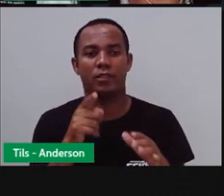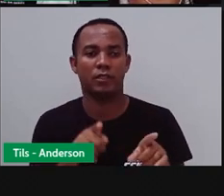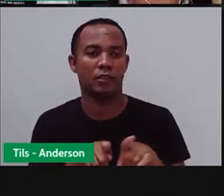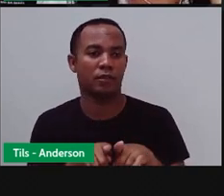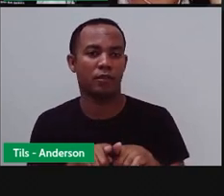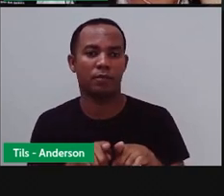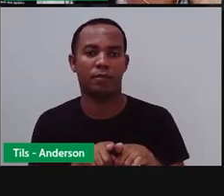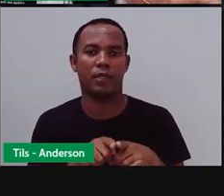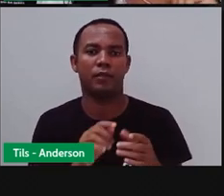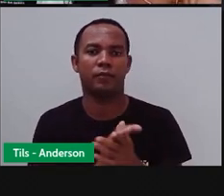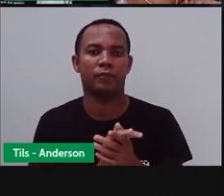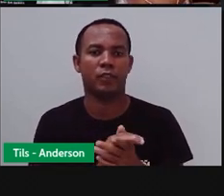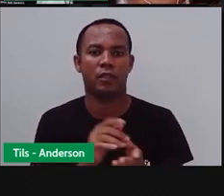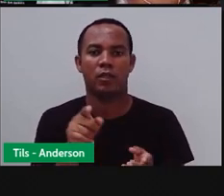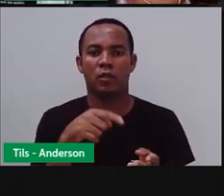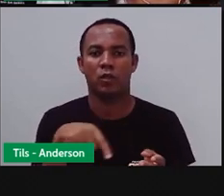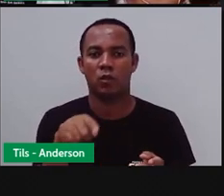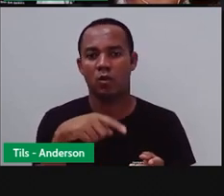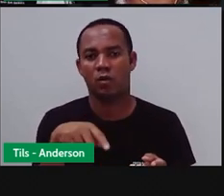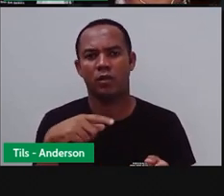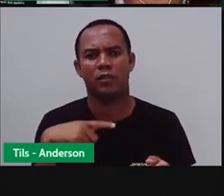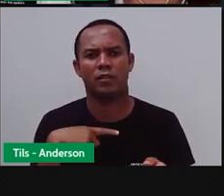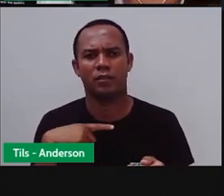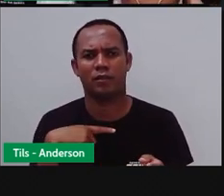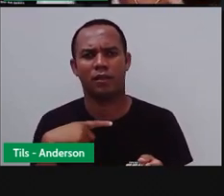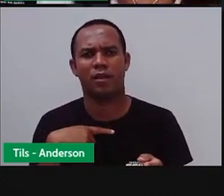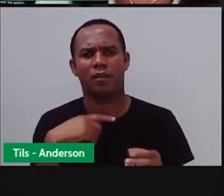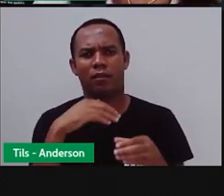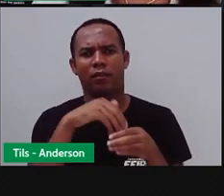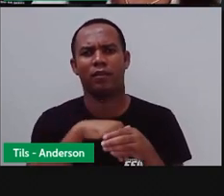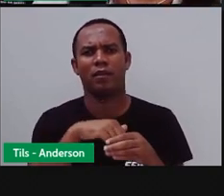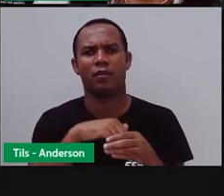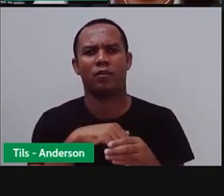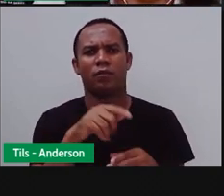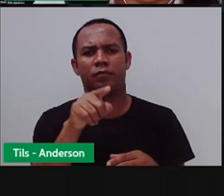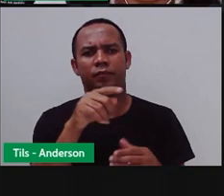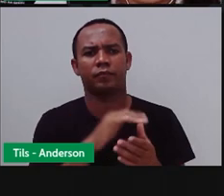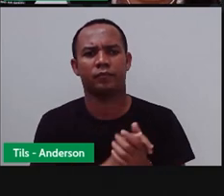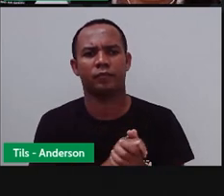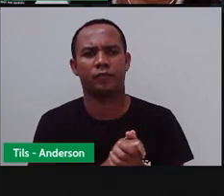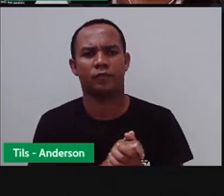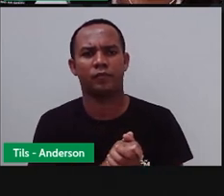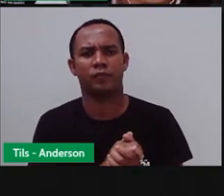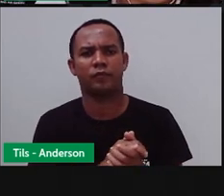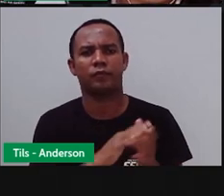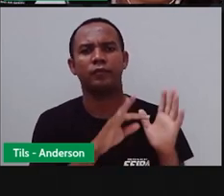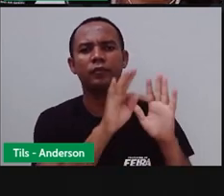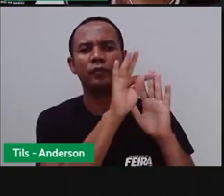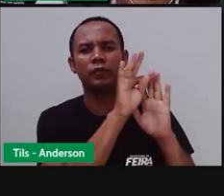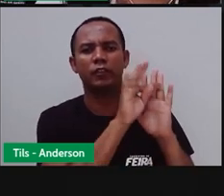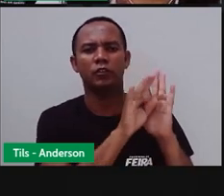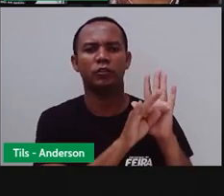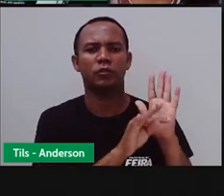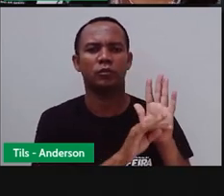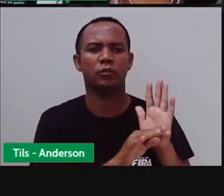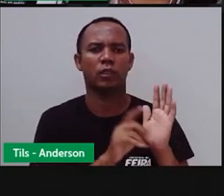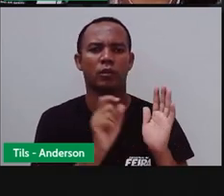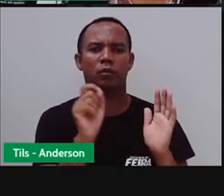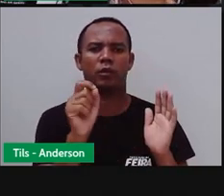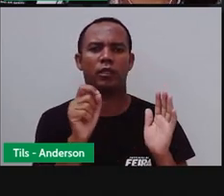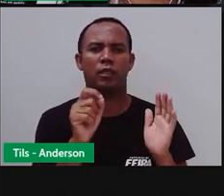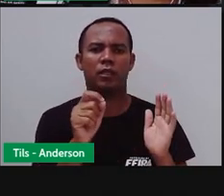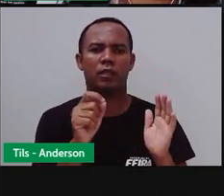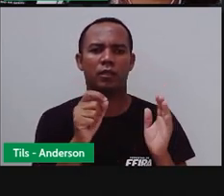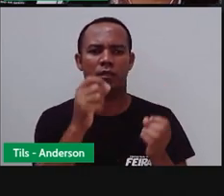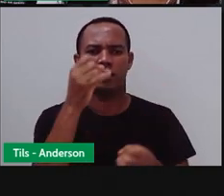de estimação, estamos dentro dessa reportagem. A estrutura do texto jornalístico diz